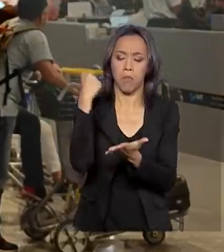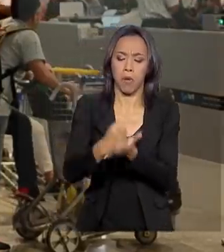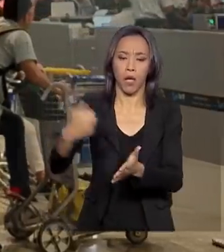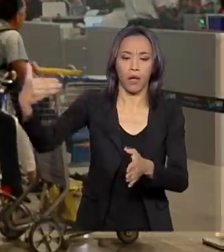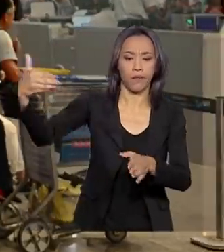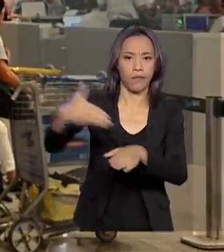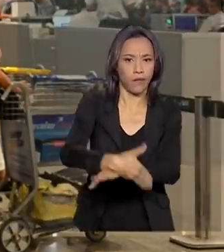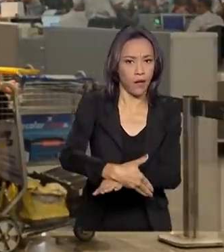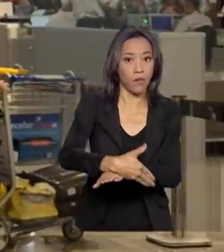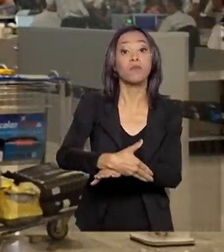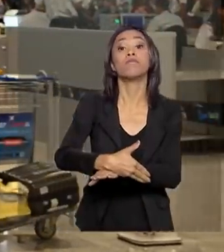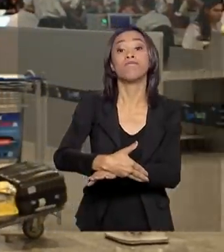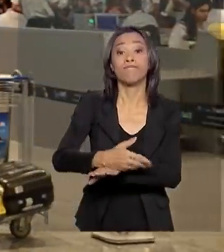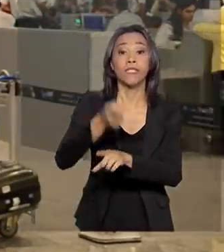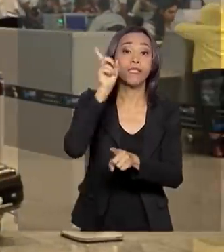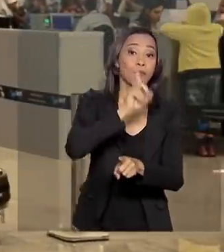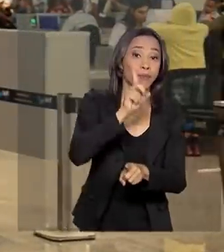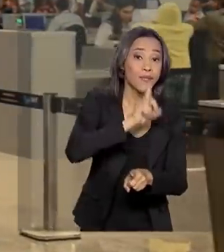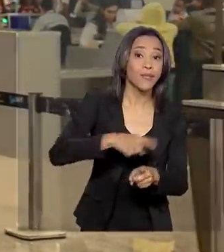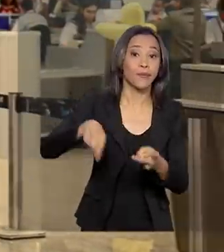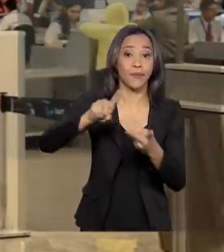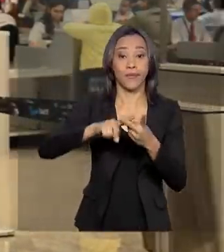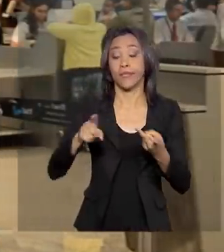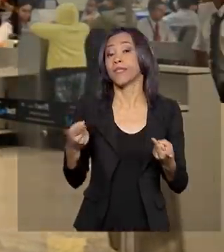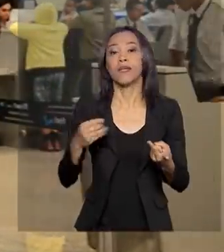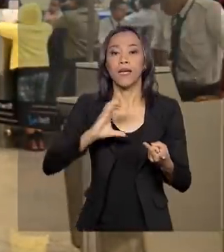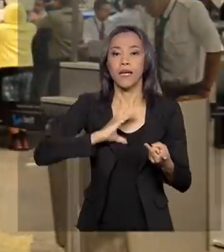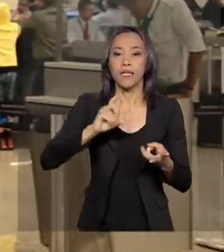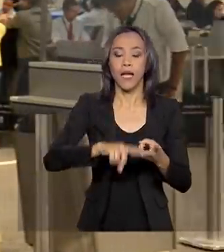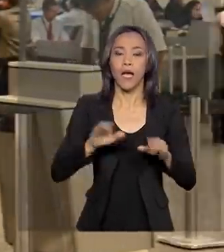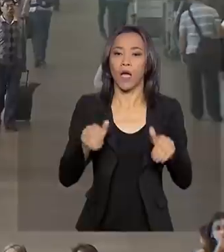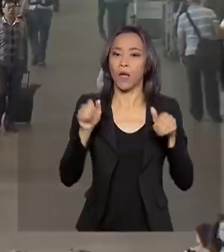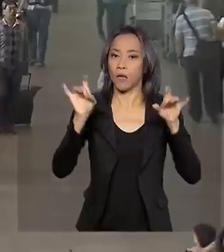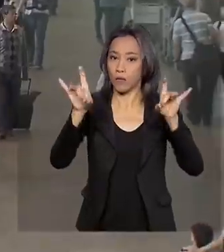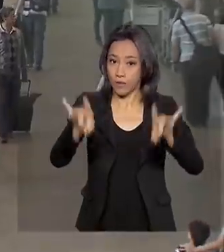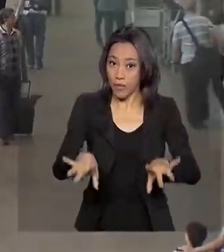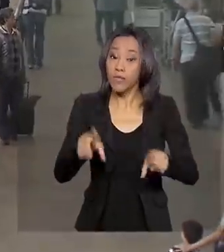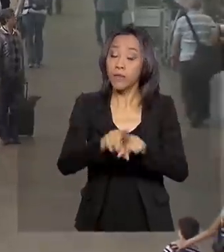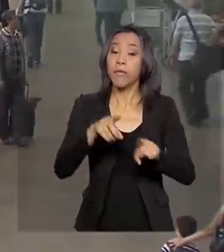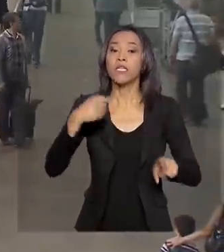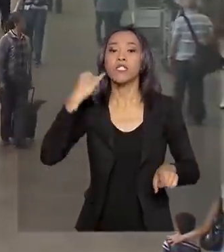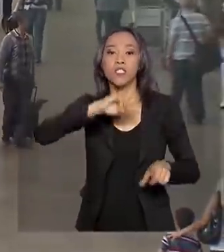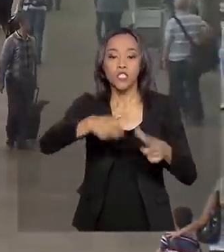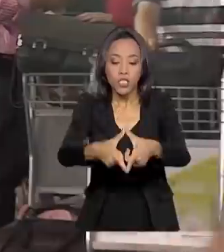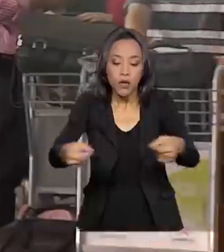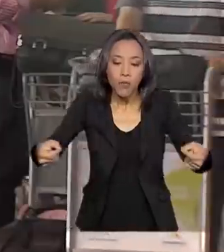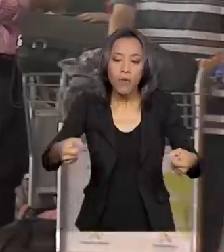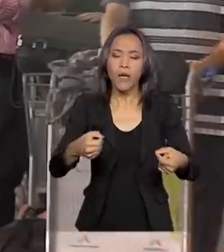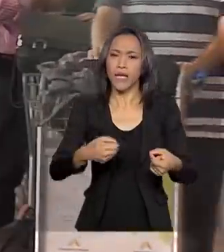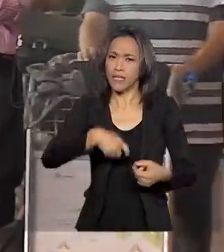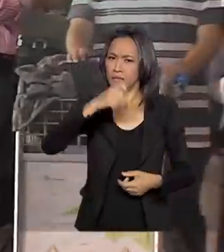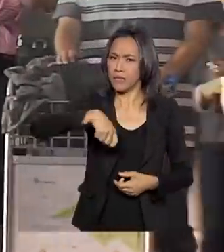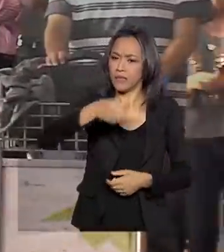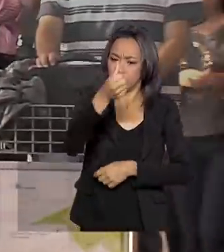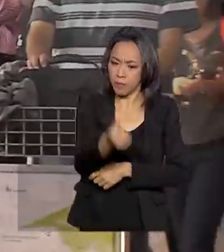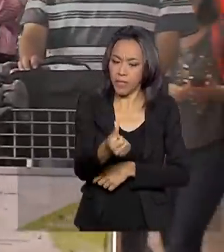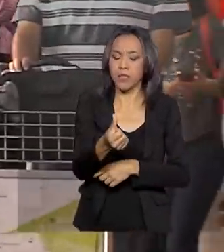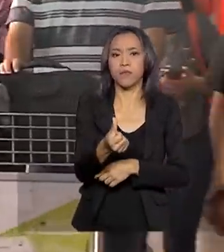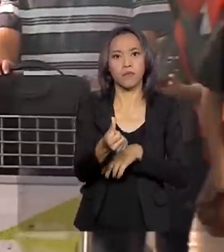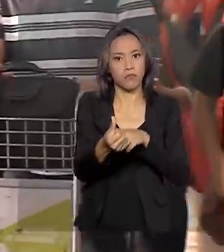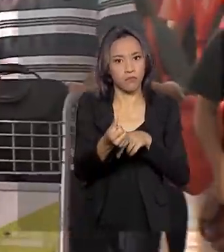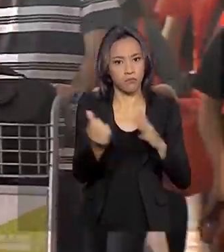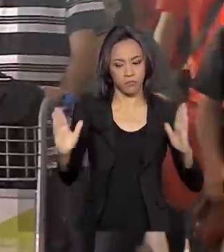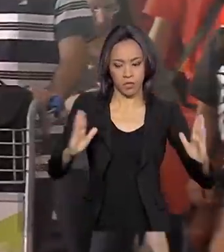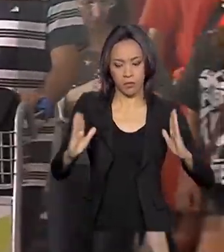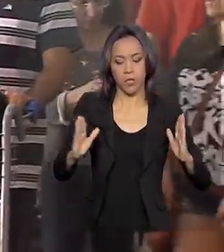os cidadãos dos Estados Unidos, Canadá, Austrália e Japão. Os primeiros seis meses da medida já apresentaram